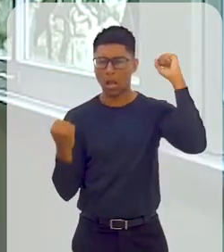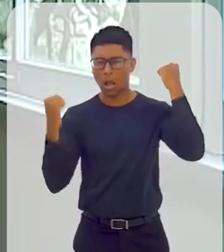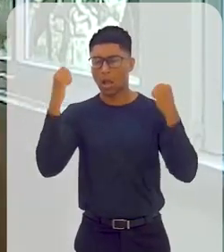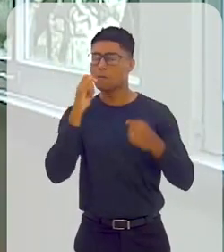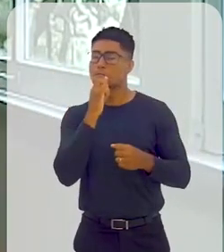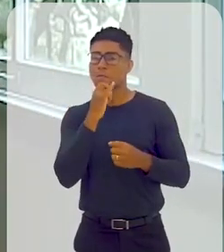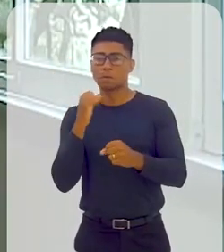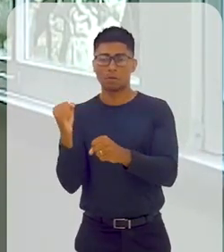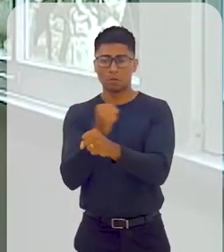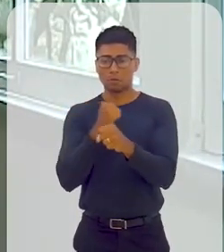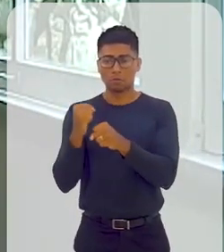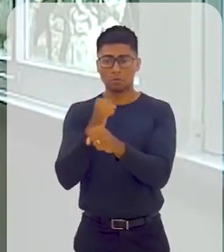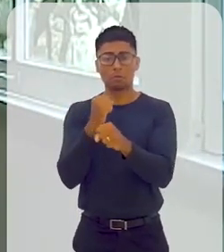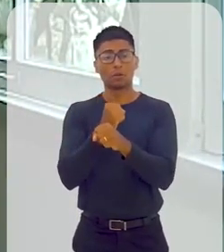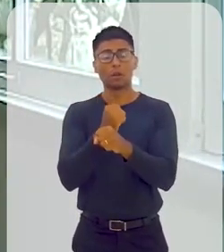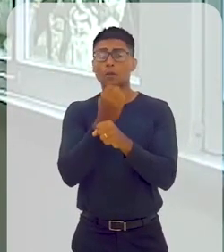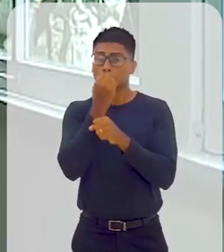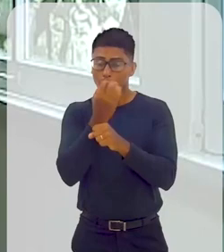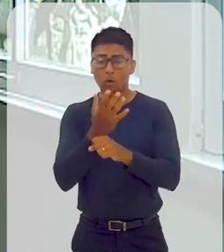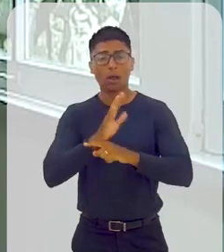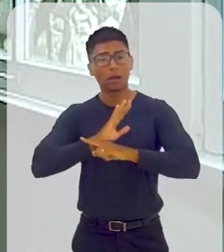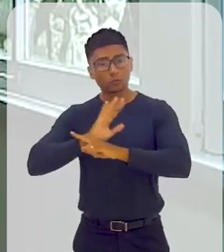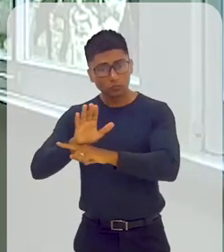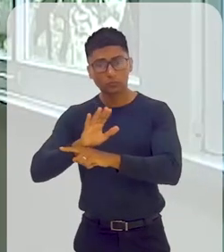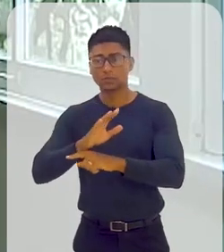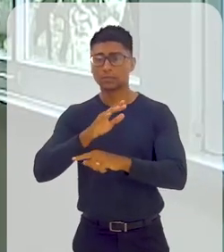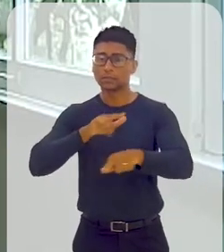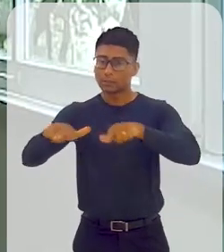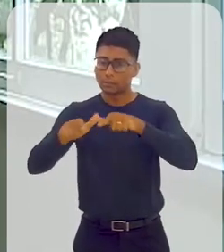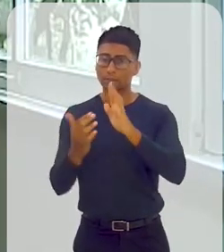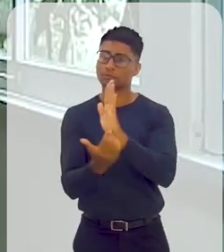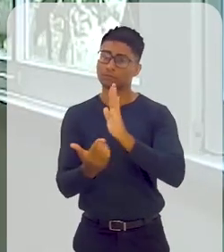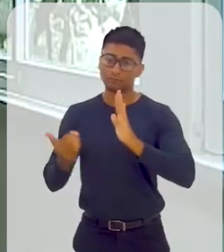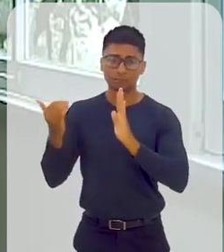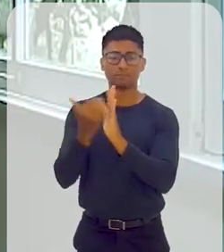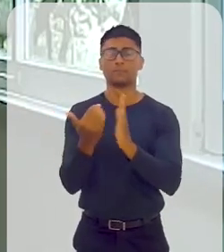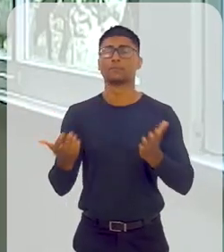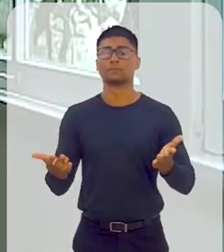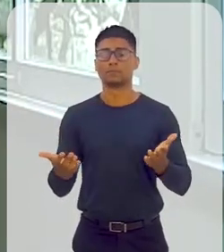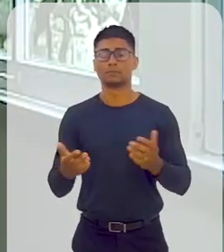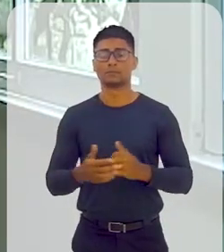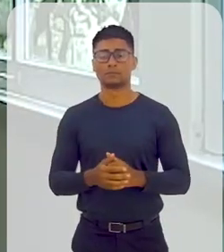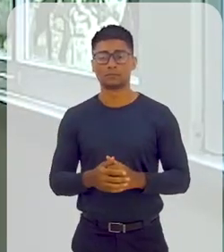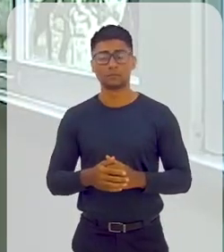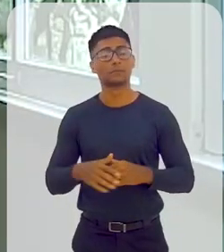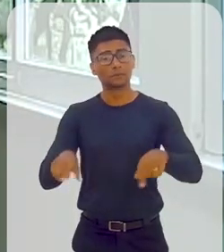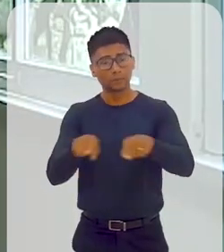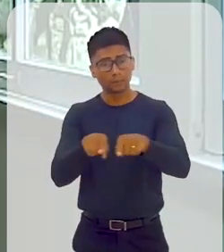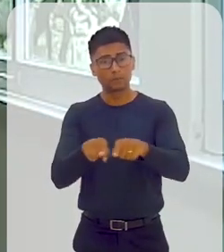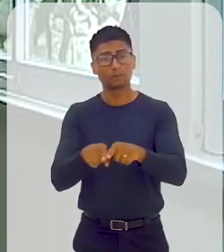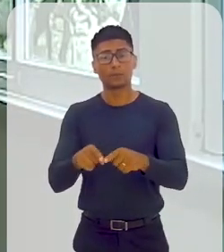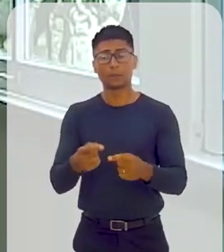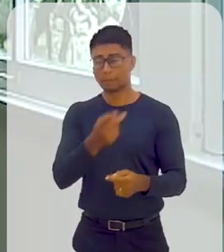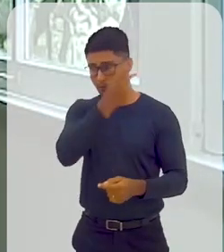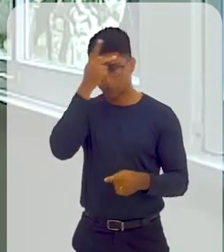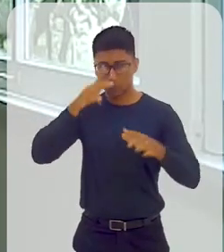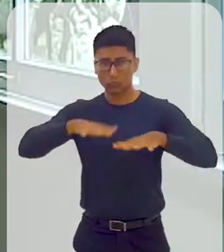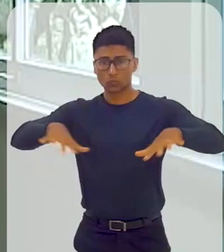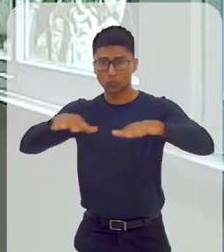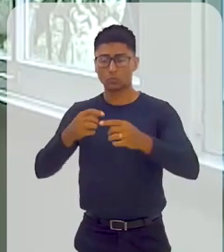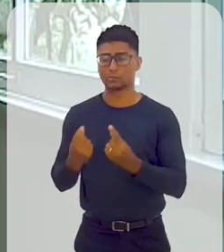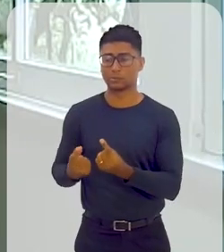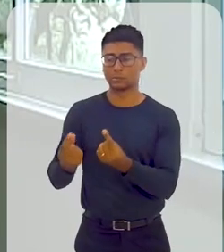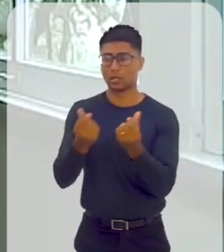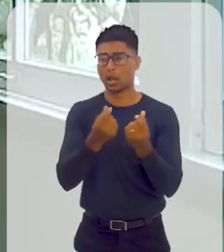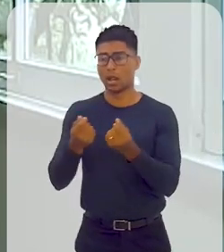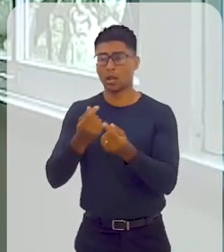emprego, vai trazer renda para essas pessoas. Eu acho que o importante é que a gente traga qualidade de